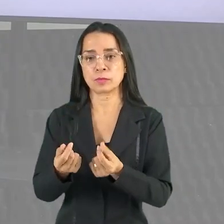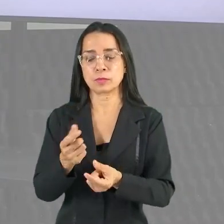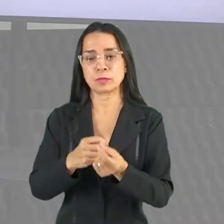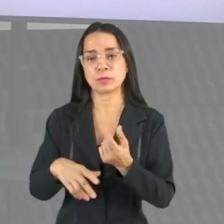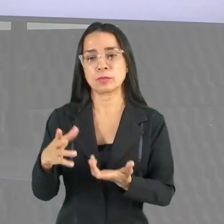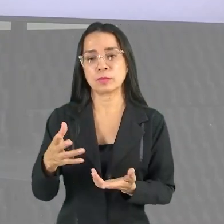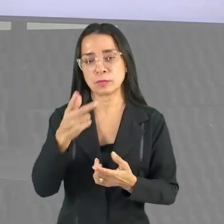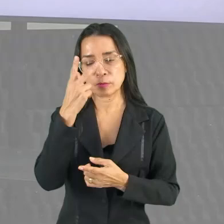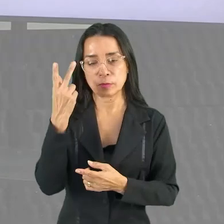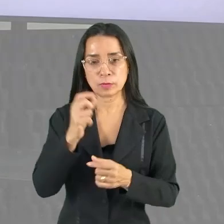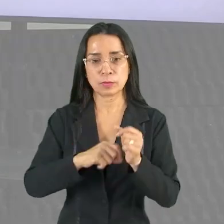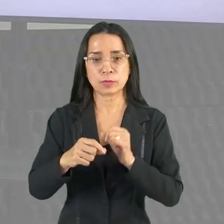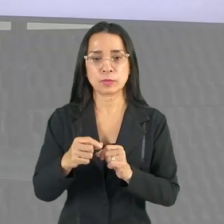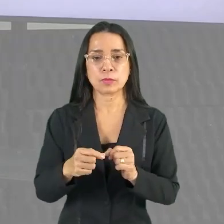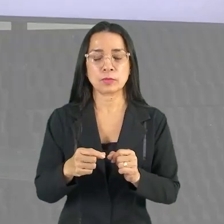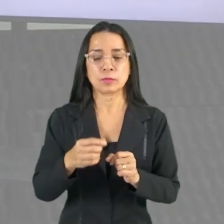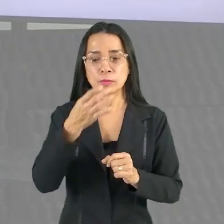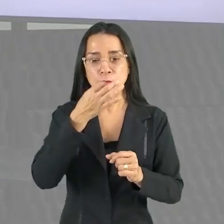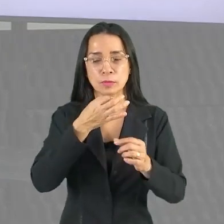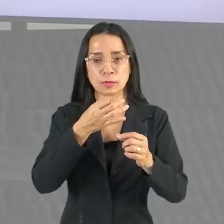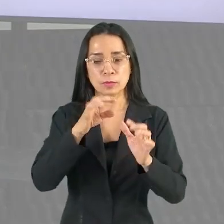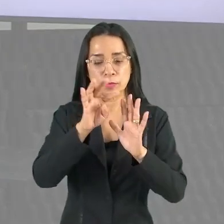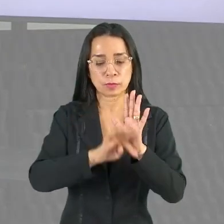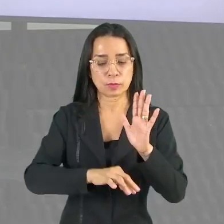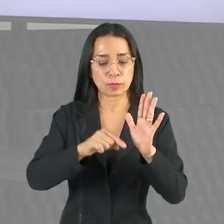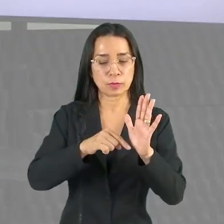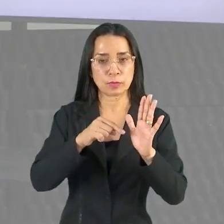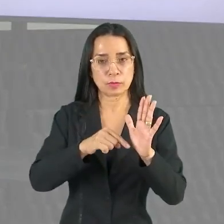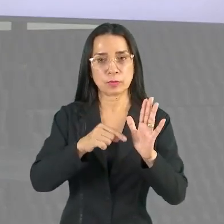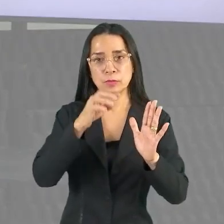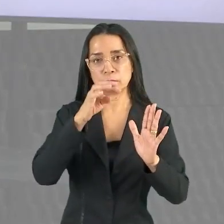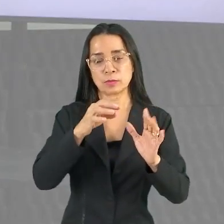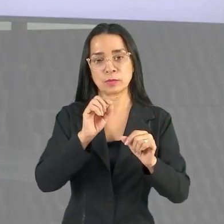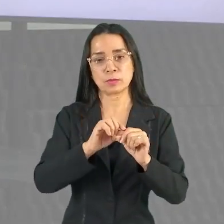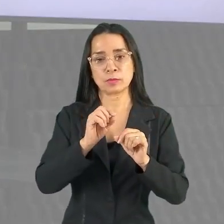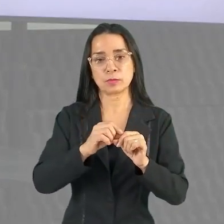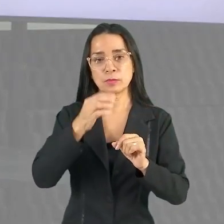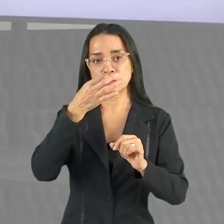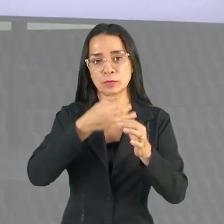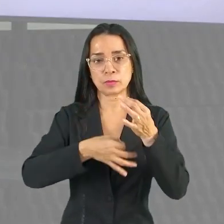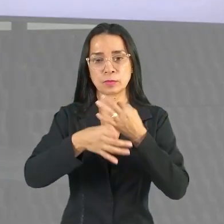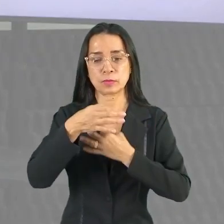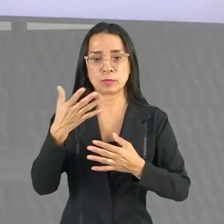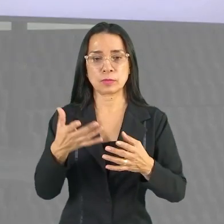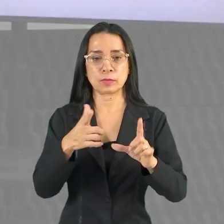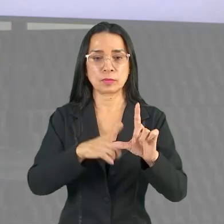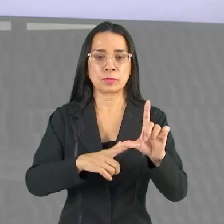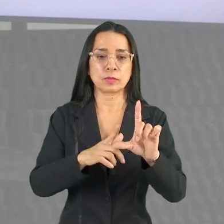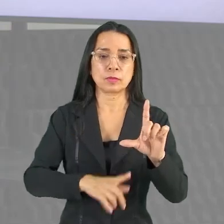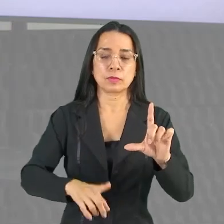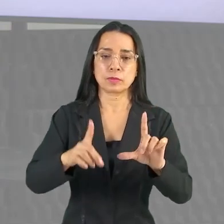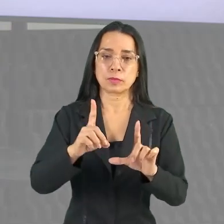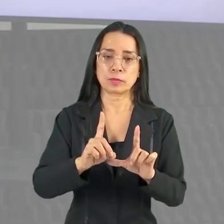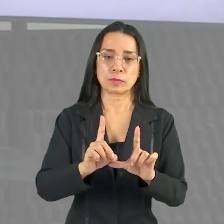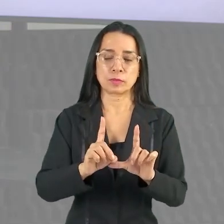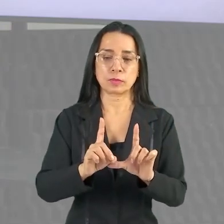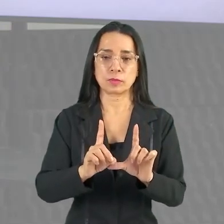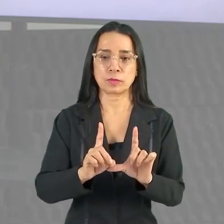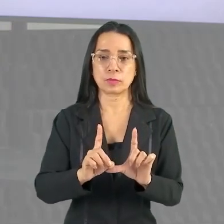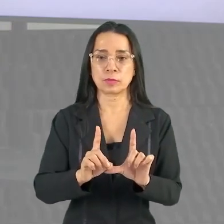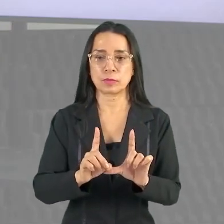o texto faz essa crítica. Então, letra C não é a resposta correta. Letra D. Problematiza